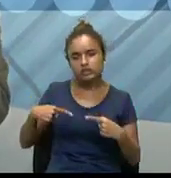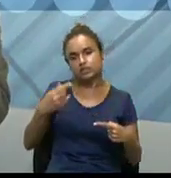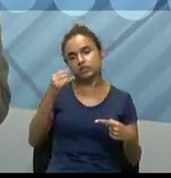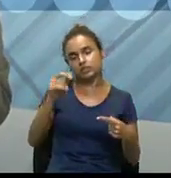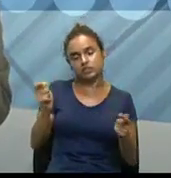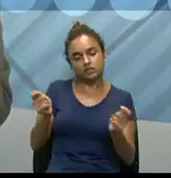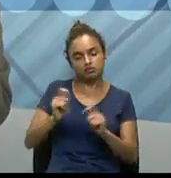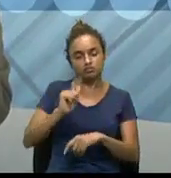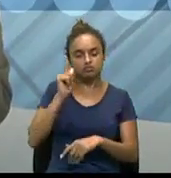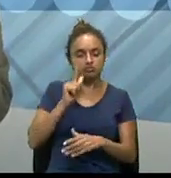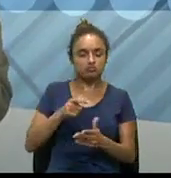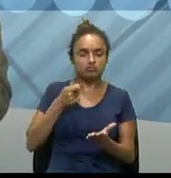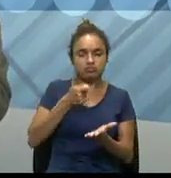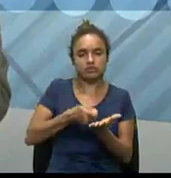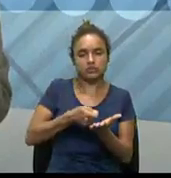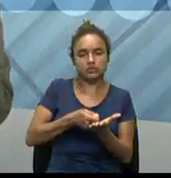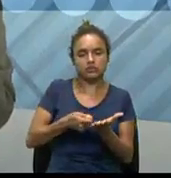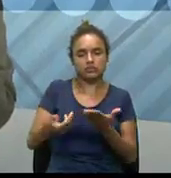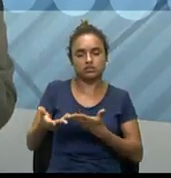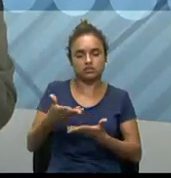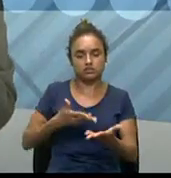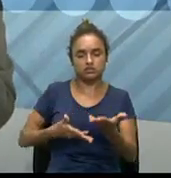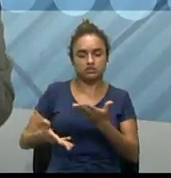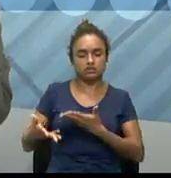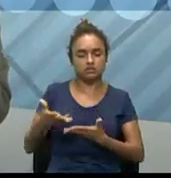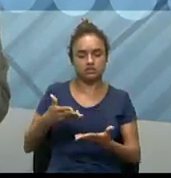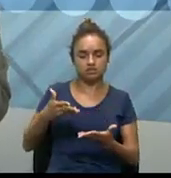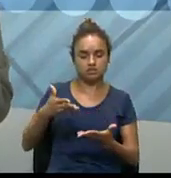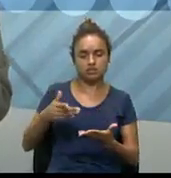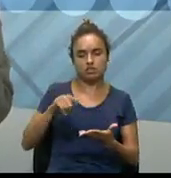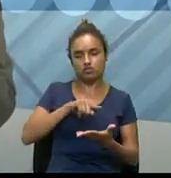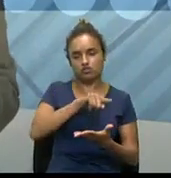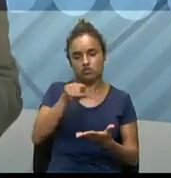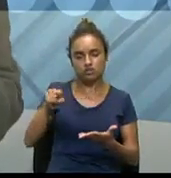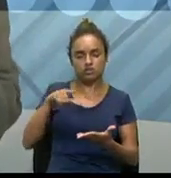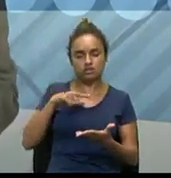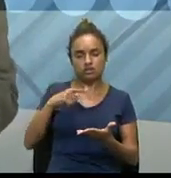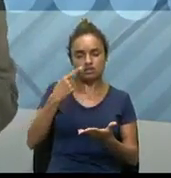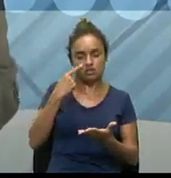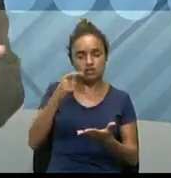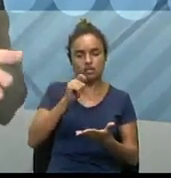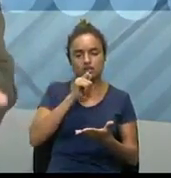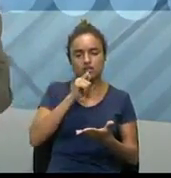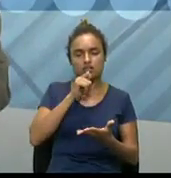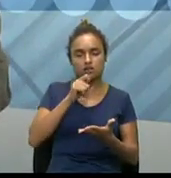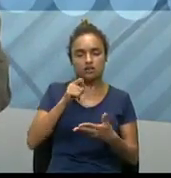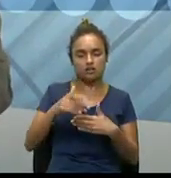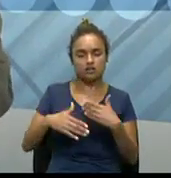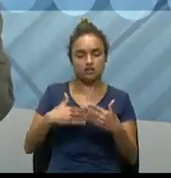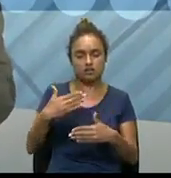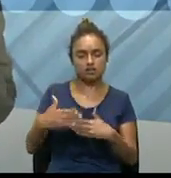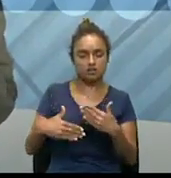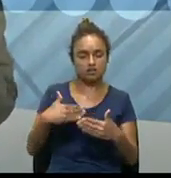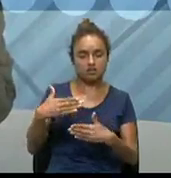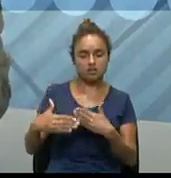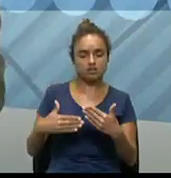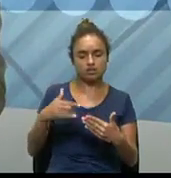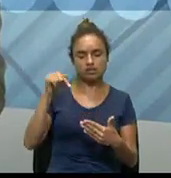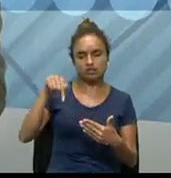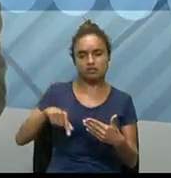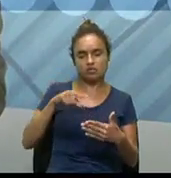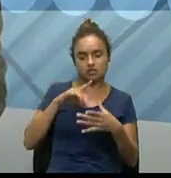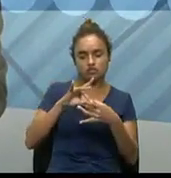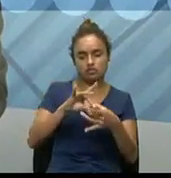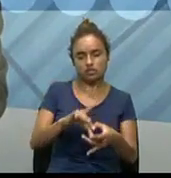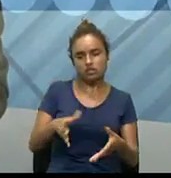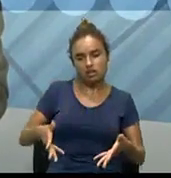vale a pena. Então, durante a aula, vocês verão que ainda existem, principalmente quando a gente vê as vantagens e